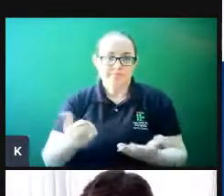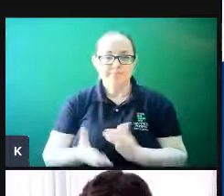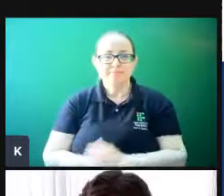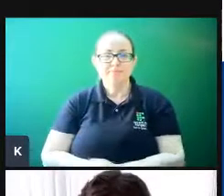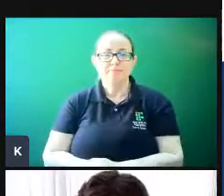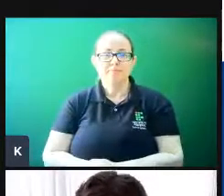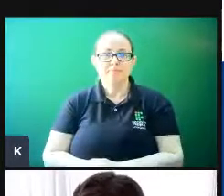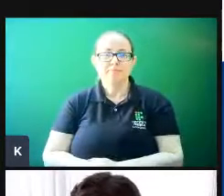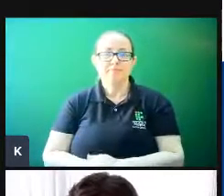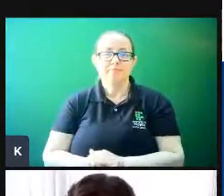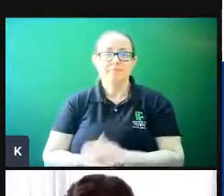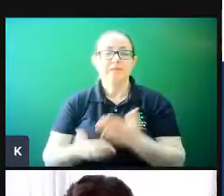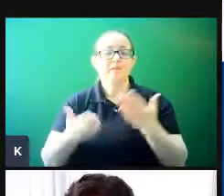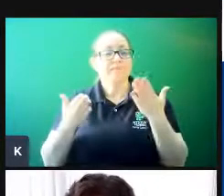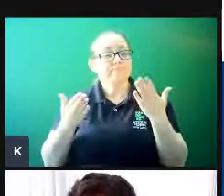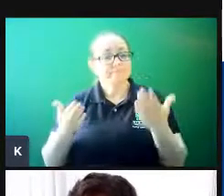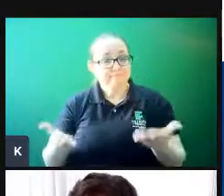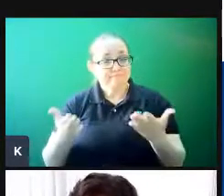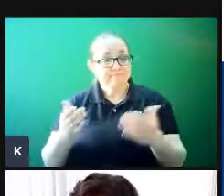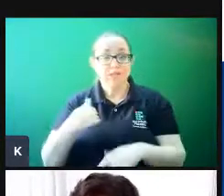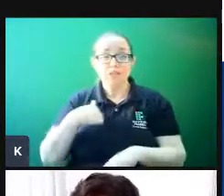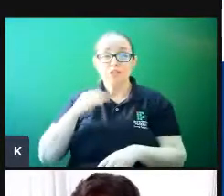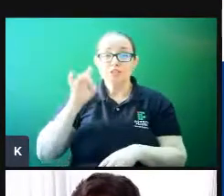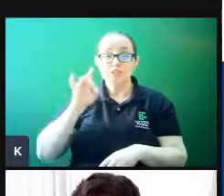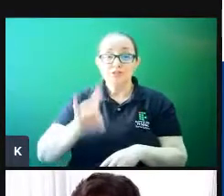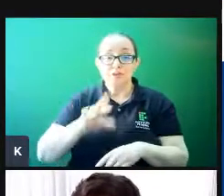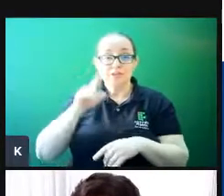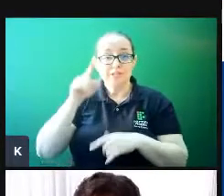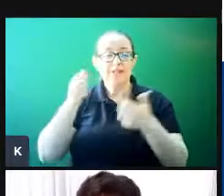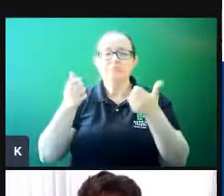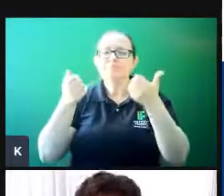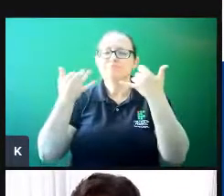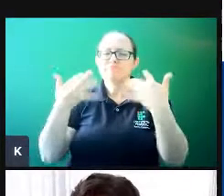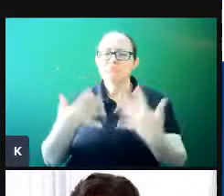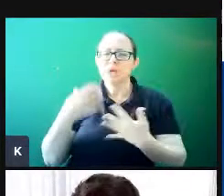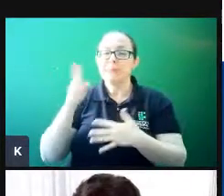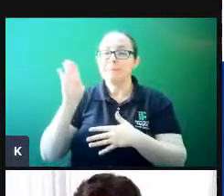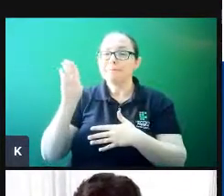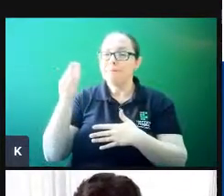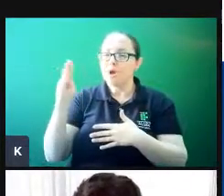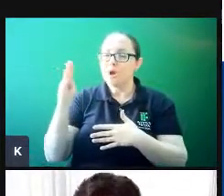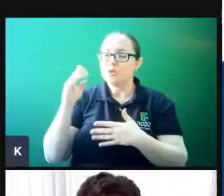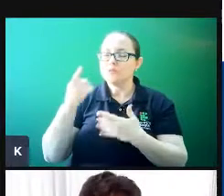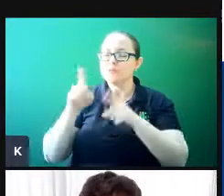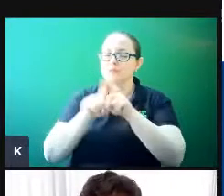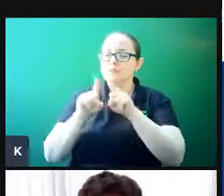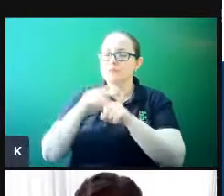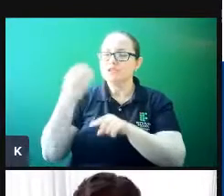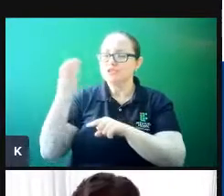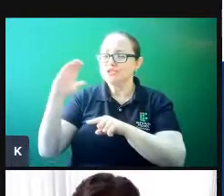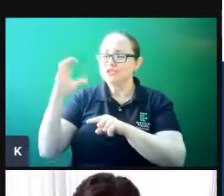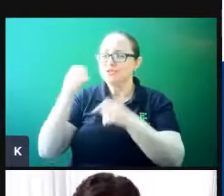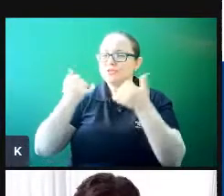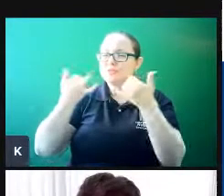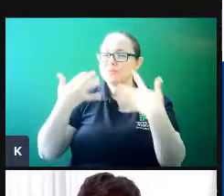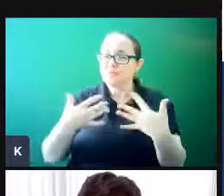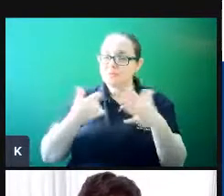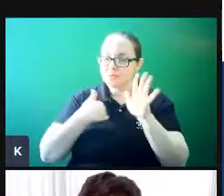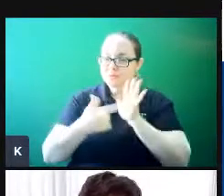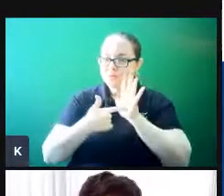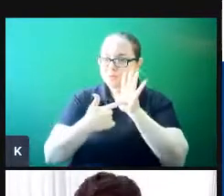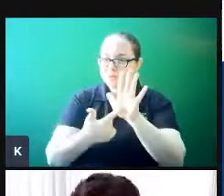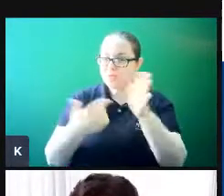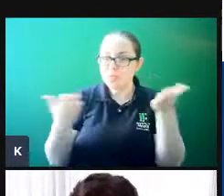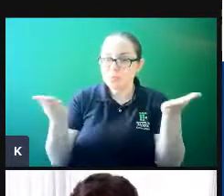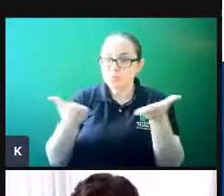Então, não é exclusividade, tem uma explicação biológica, científica sobre isso, que é o eu vou trazer aqui para vocês, que é